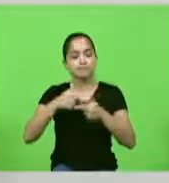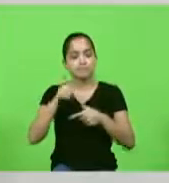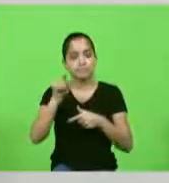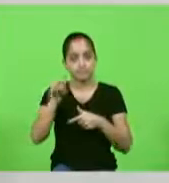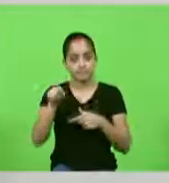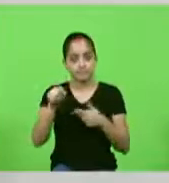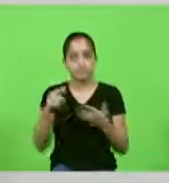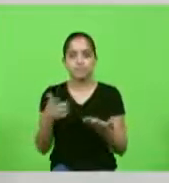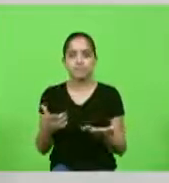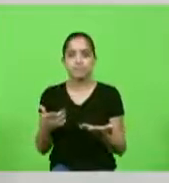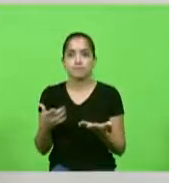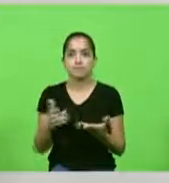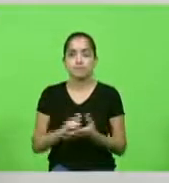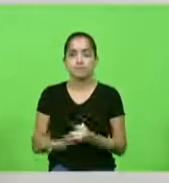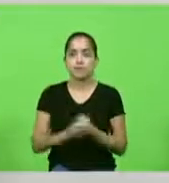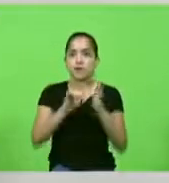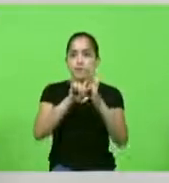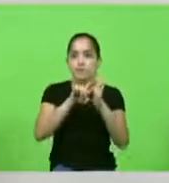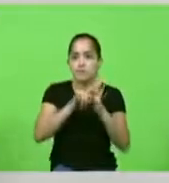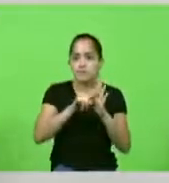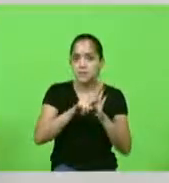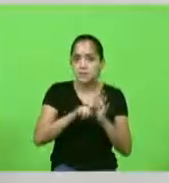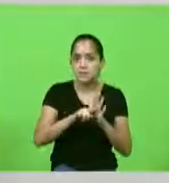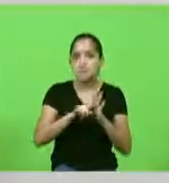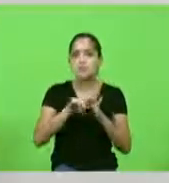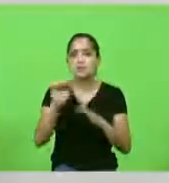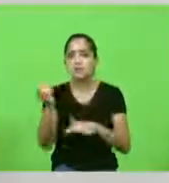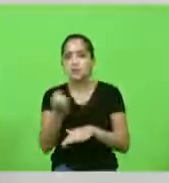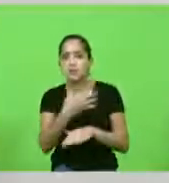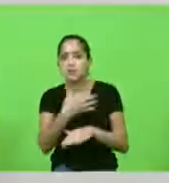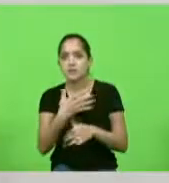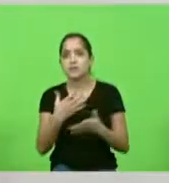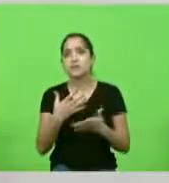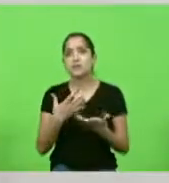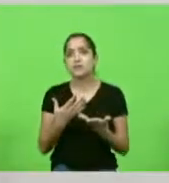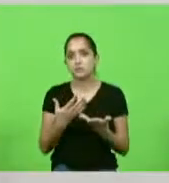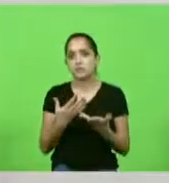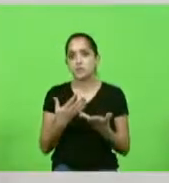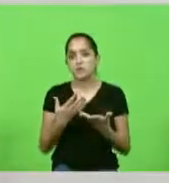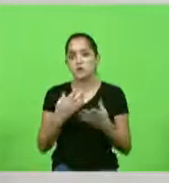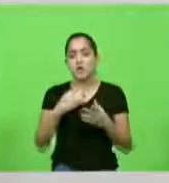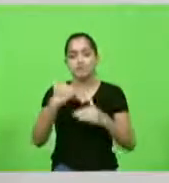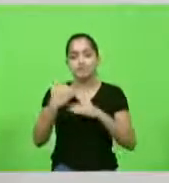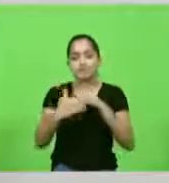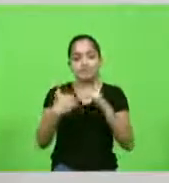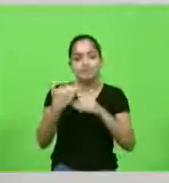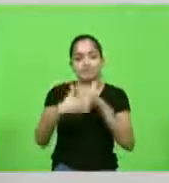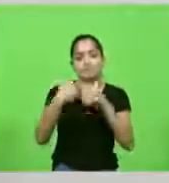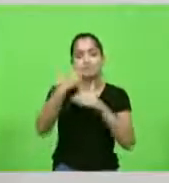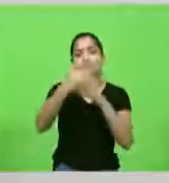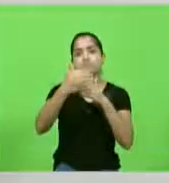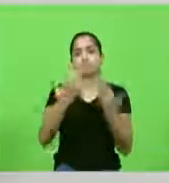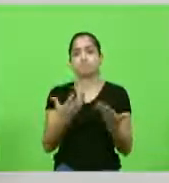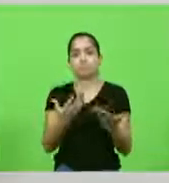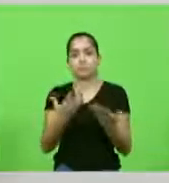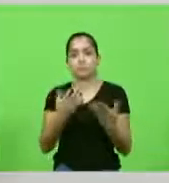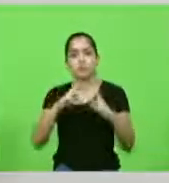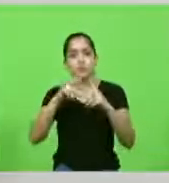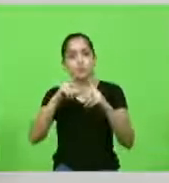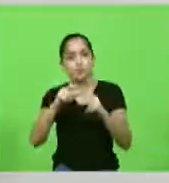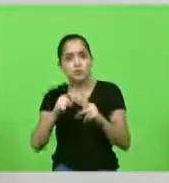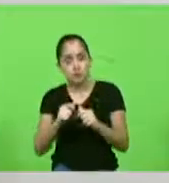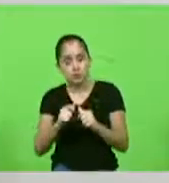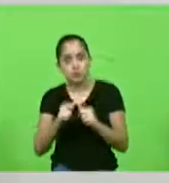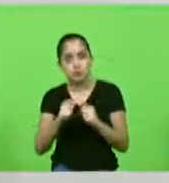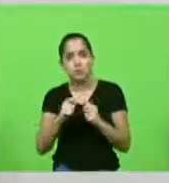a pesquisa a inovação tudo o que é desenvolvido tudo o que é prevenido em